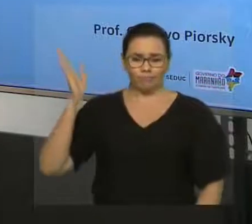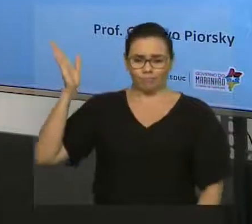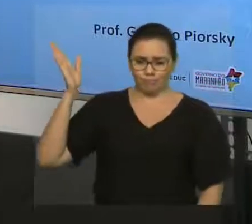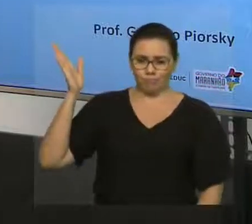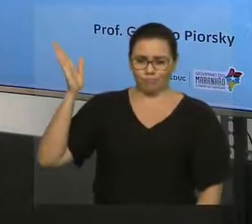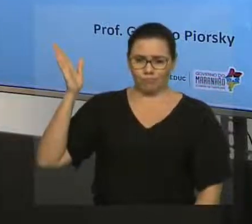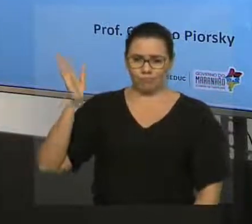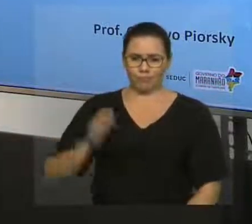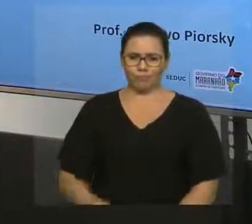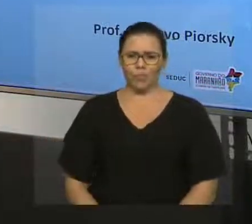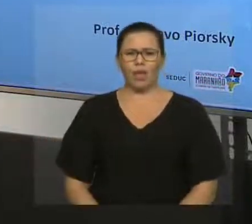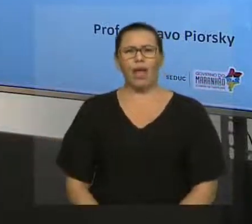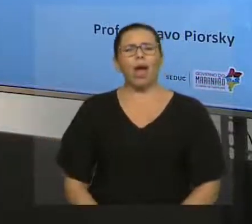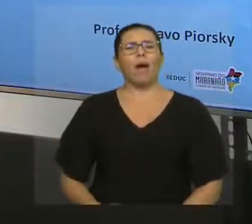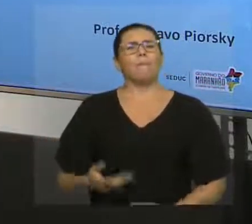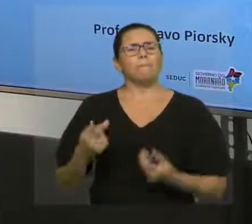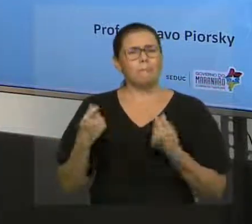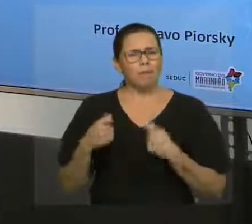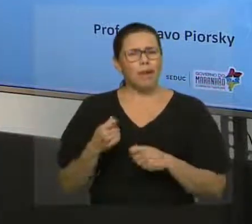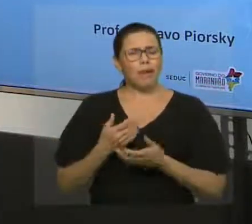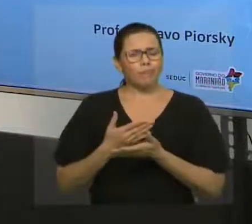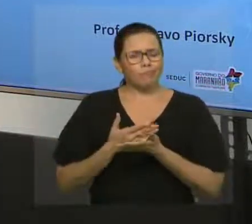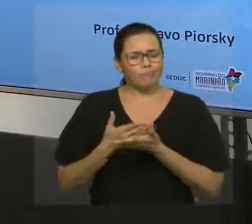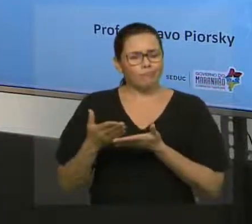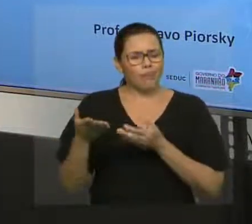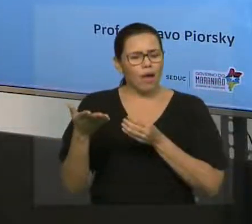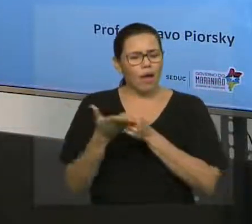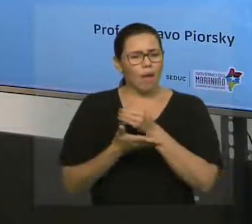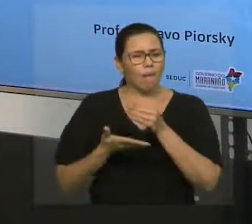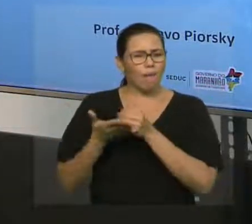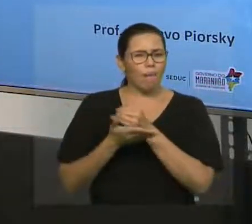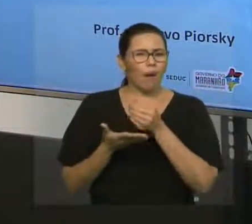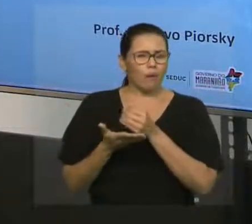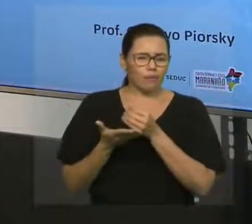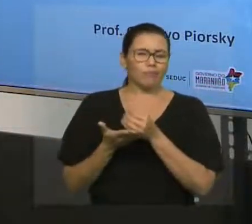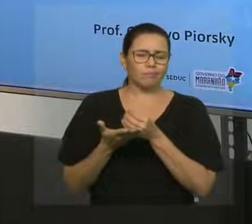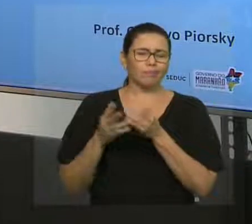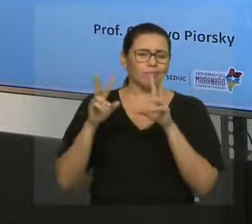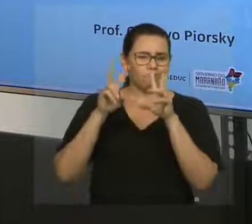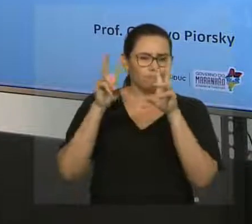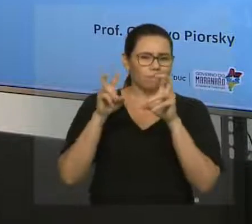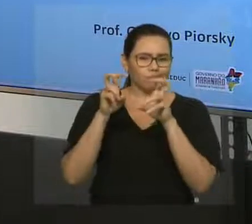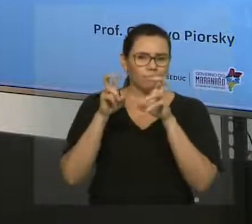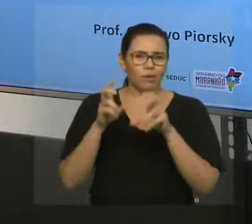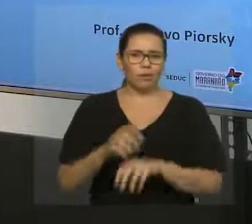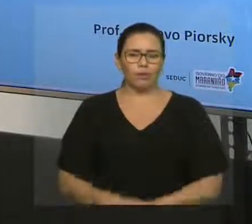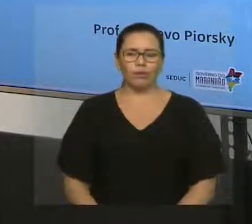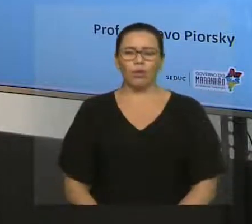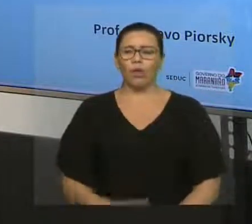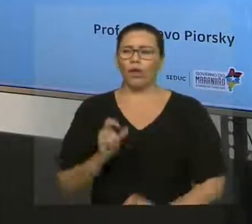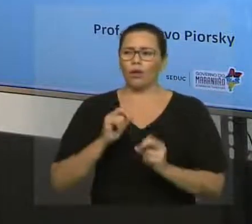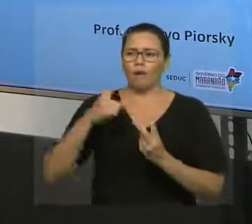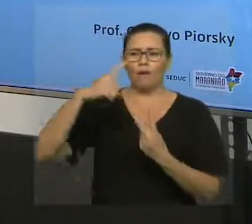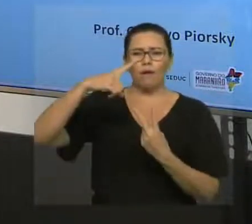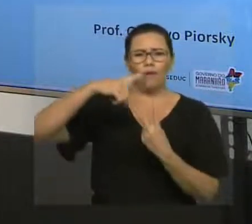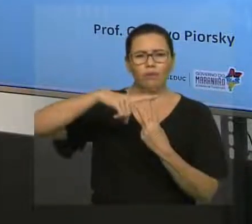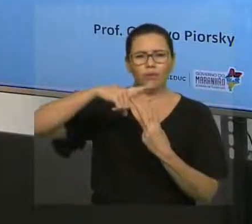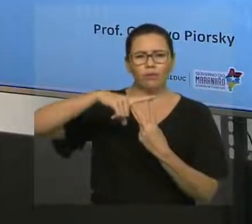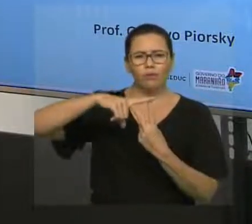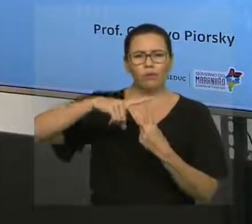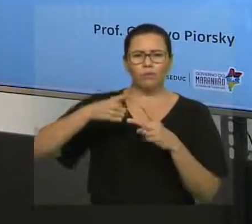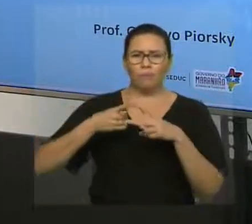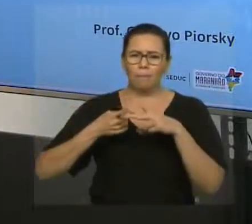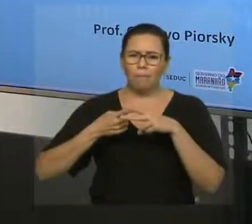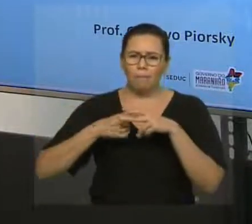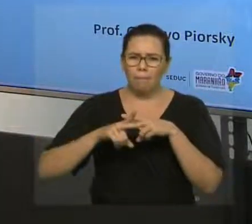noções básicas sobre vetores, certo? Então, mecânica, que é a parte que estuda os movimentos. E para a gente estudar alguns tipos de